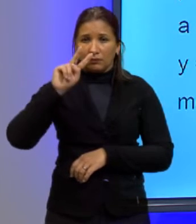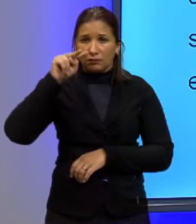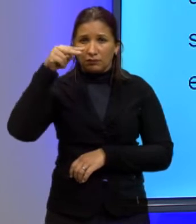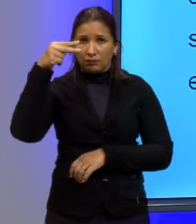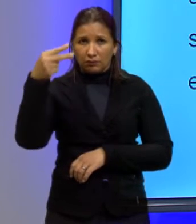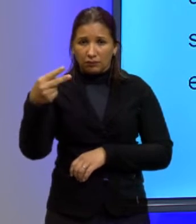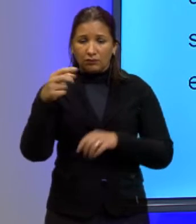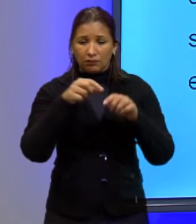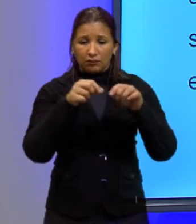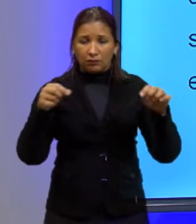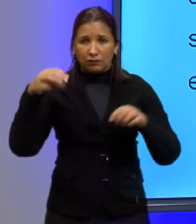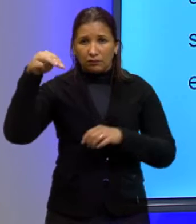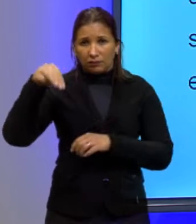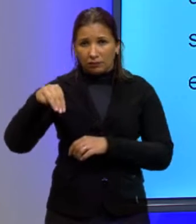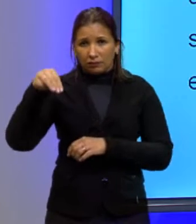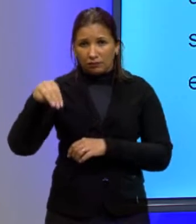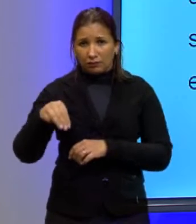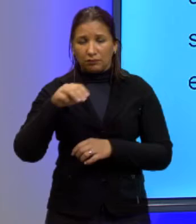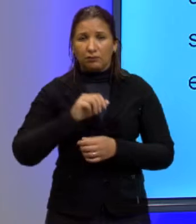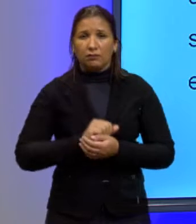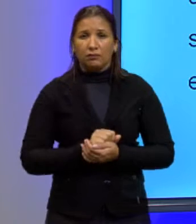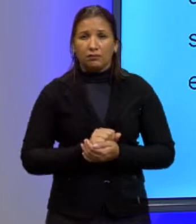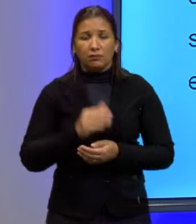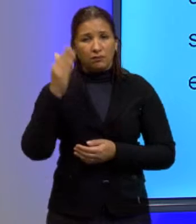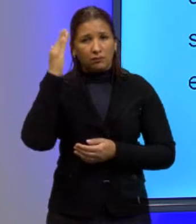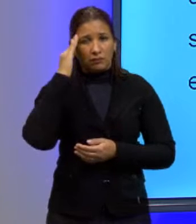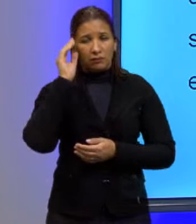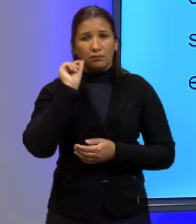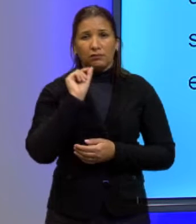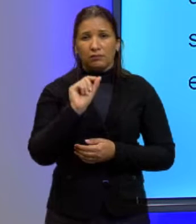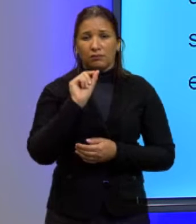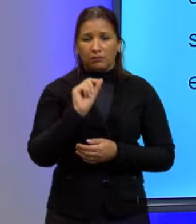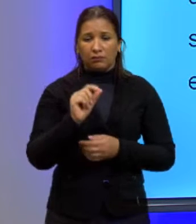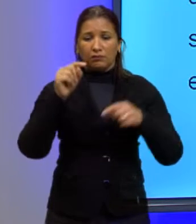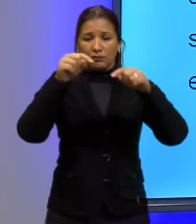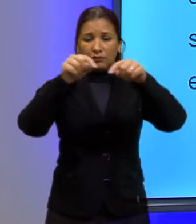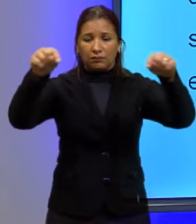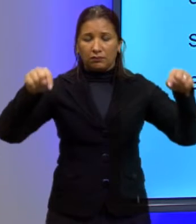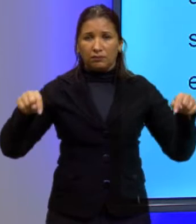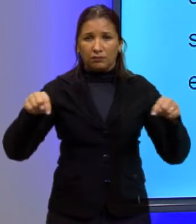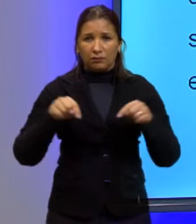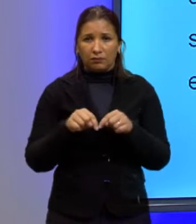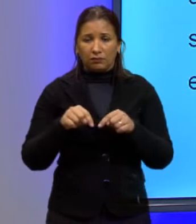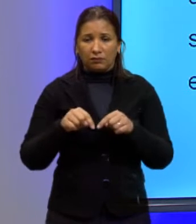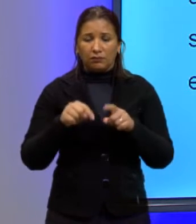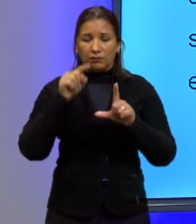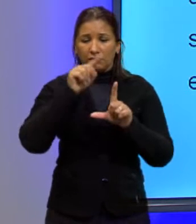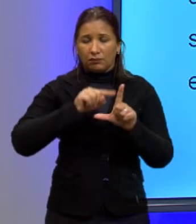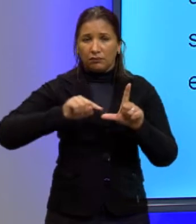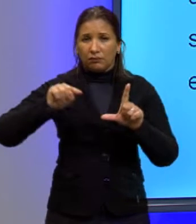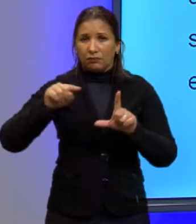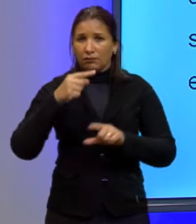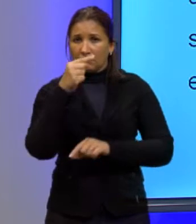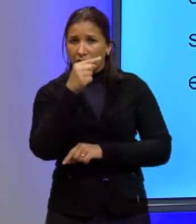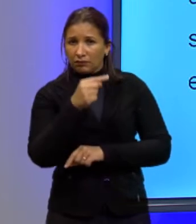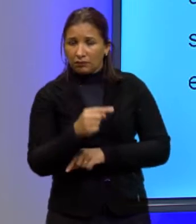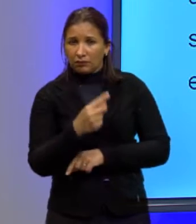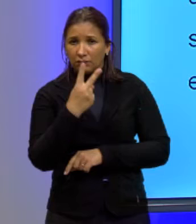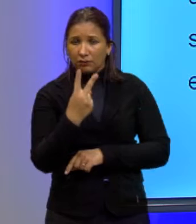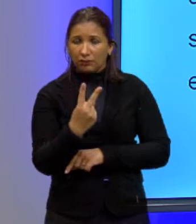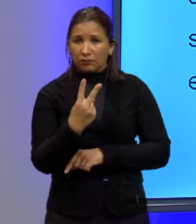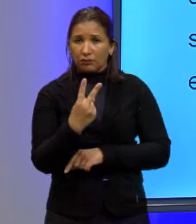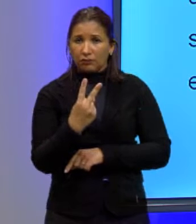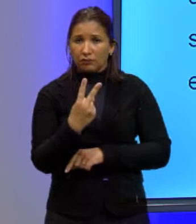medidos em metro. Sabe-se que a área sobre uma parábola como esta é igual a dois